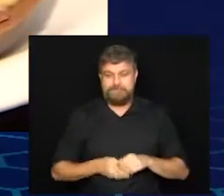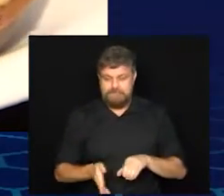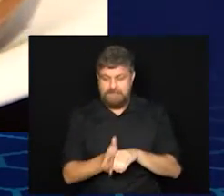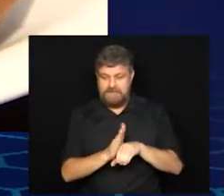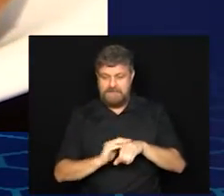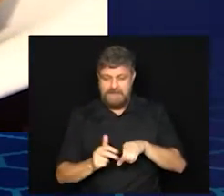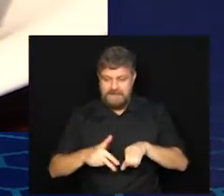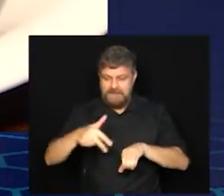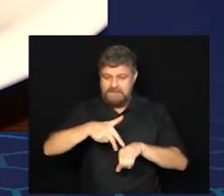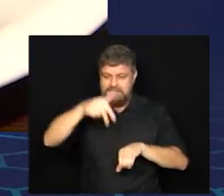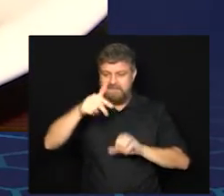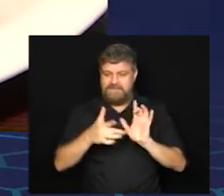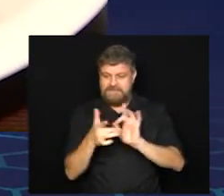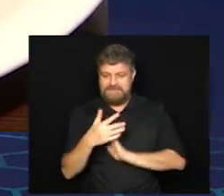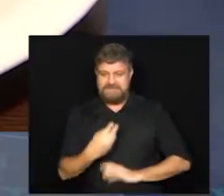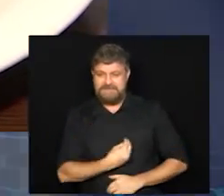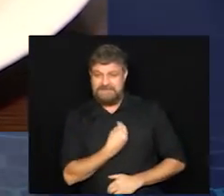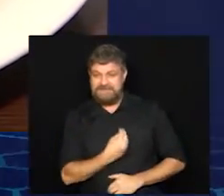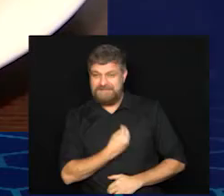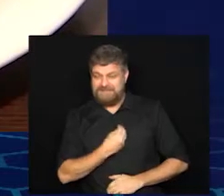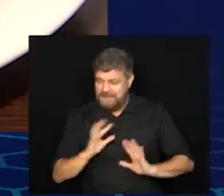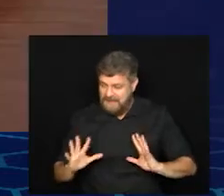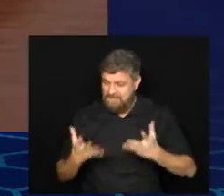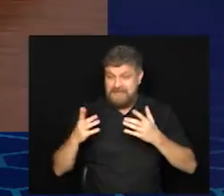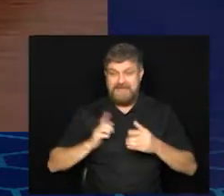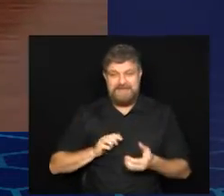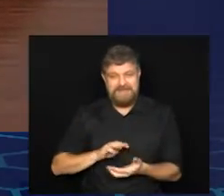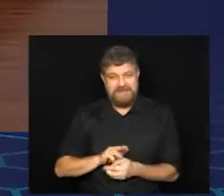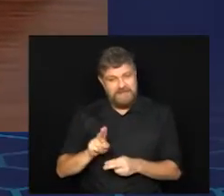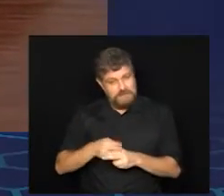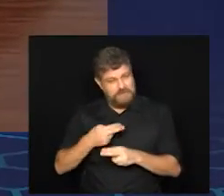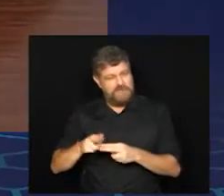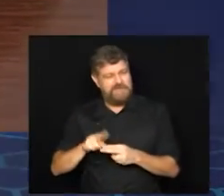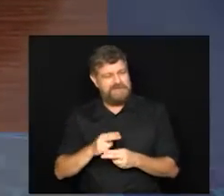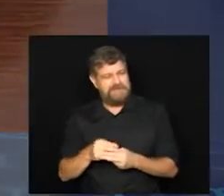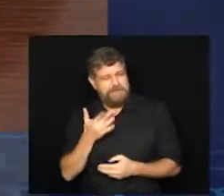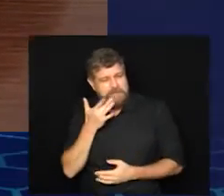chegando e tem receita especial de ovos de chocolate.